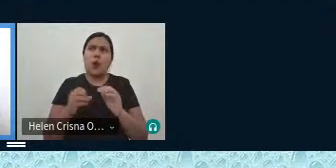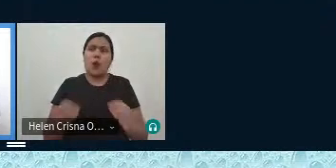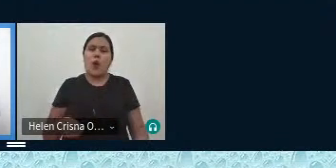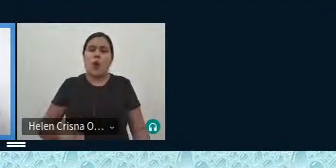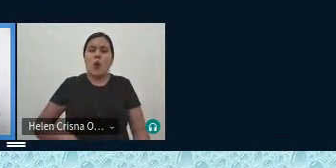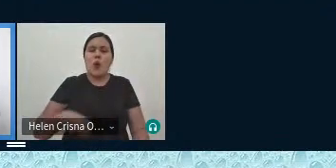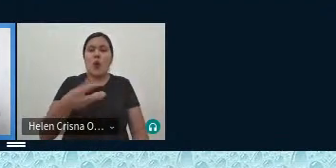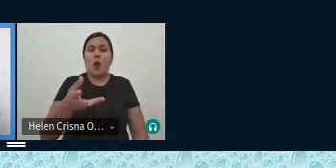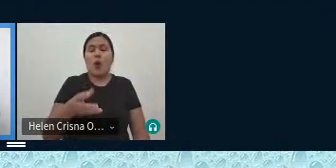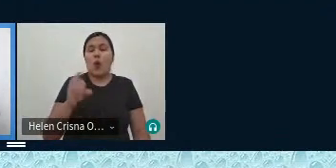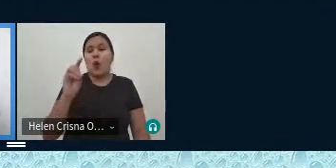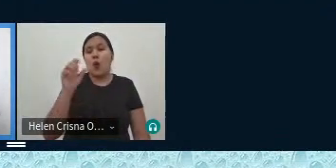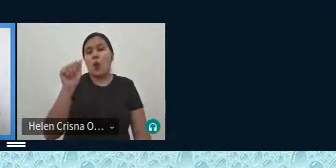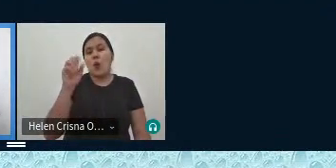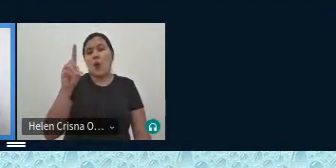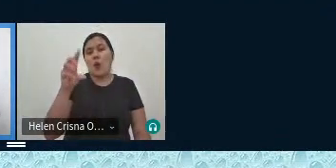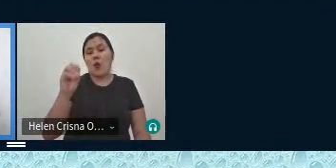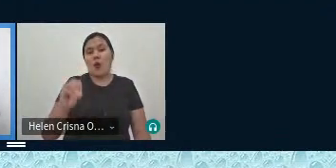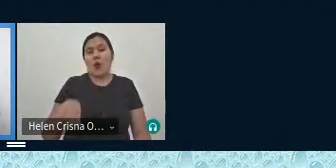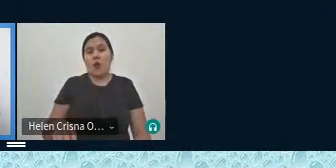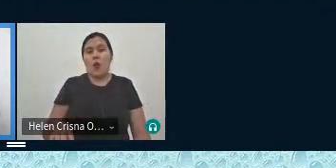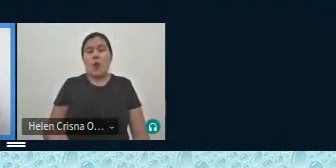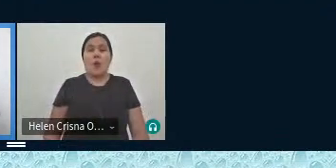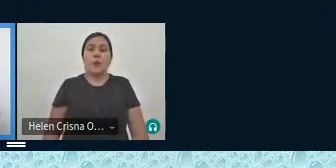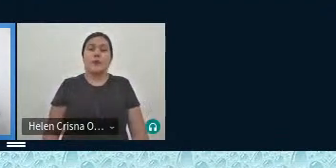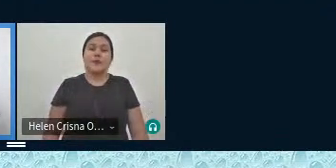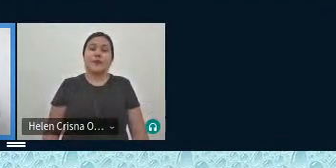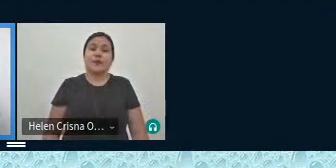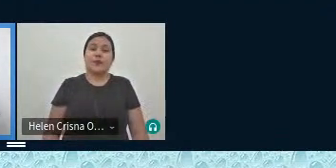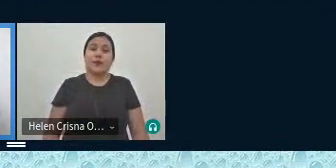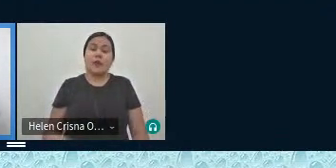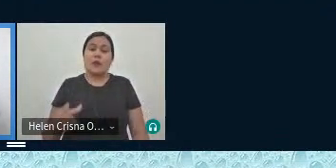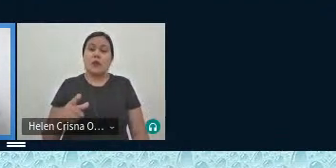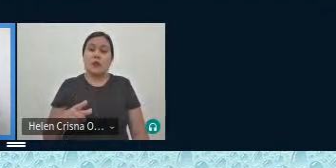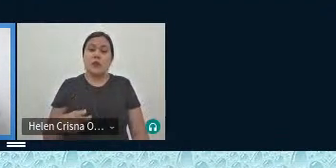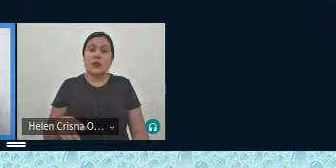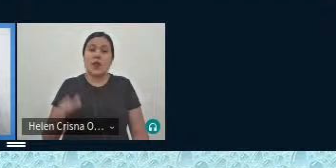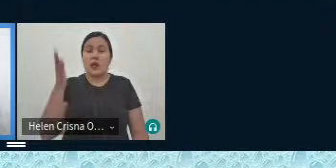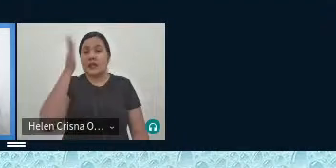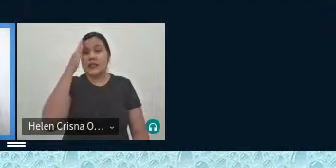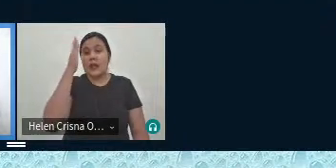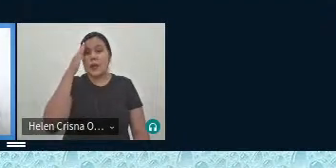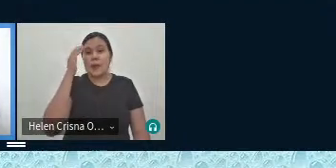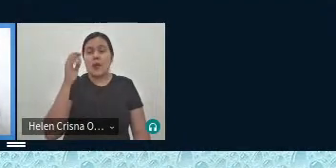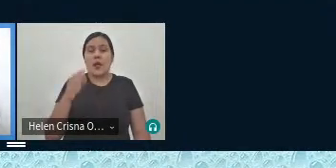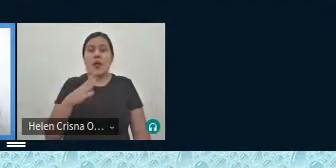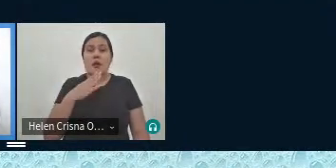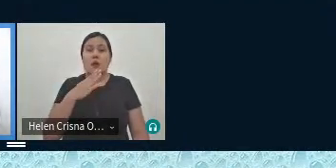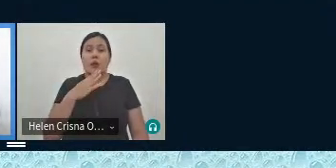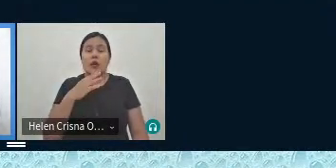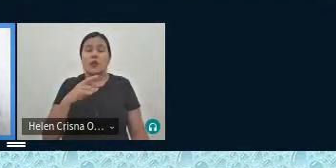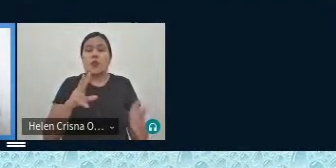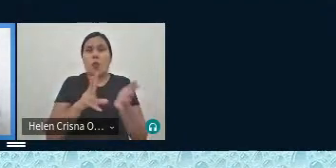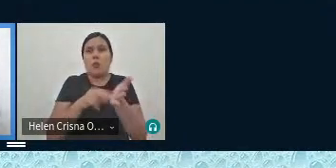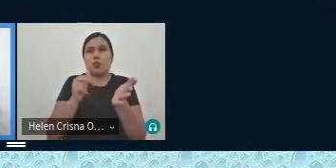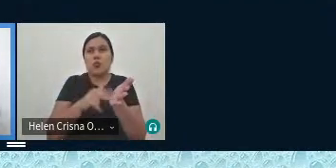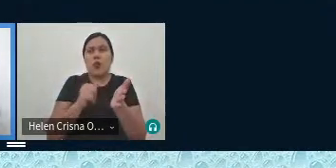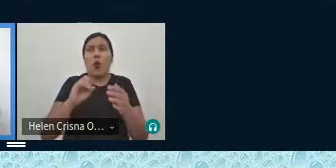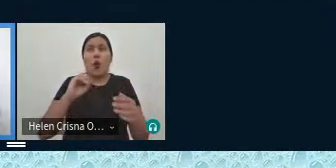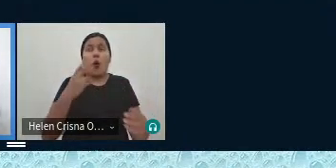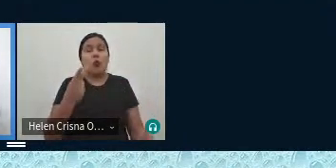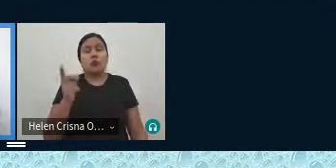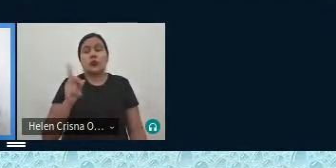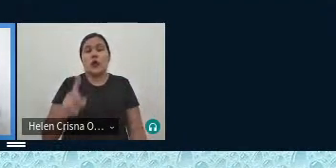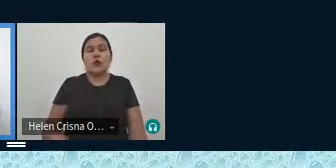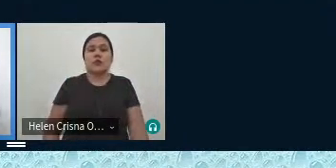no espaço em que cair você vai ter que saber se você reconhece aquele vocabulário ou não